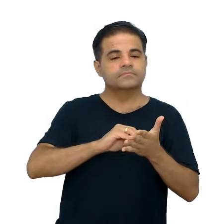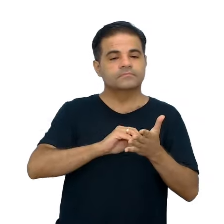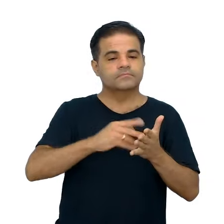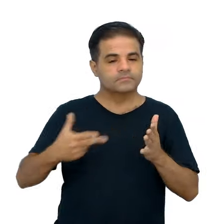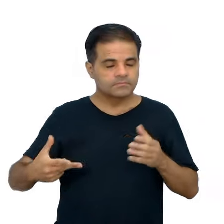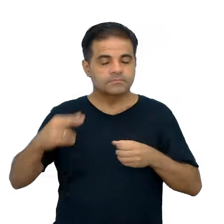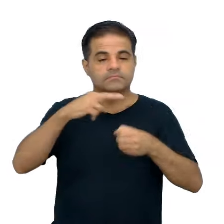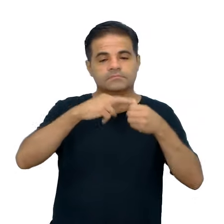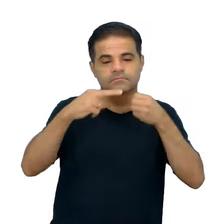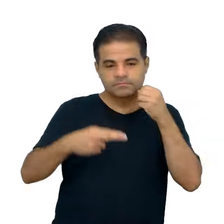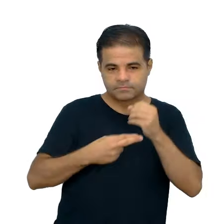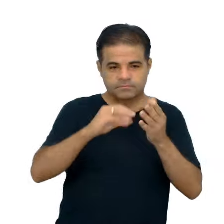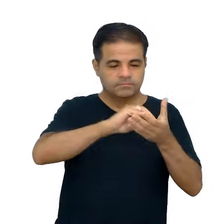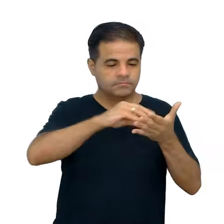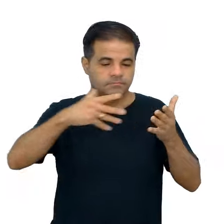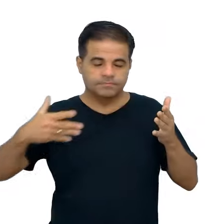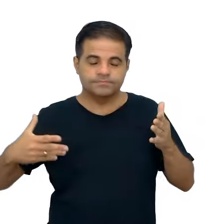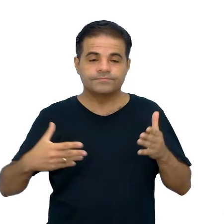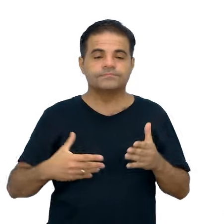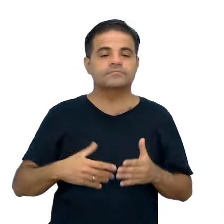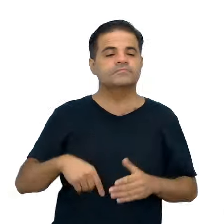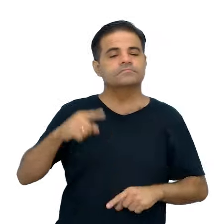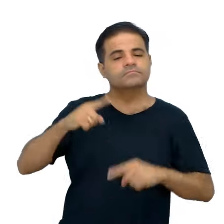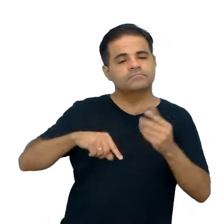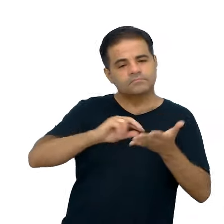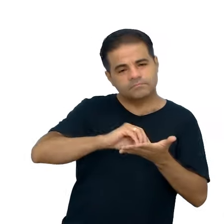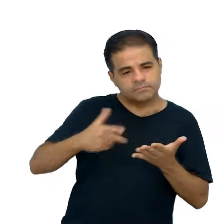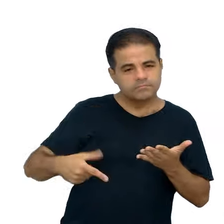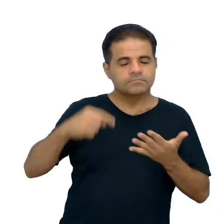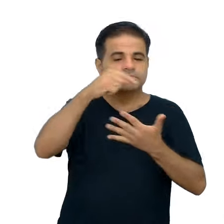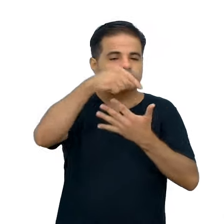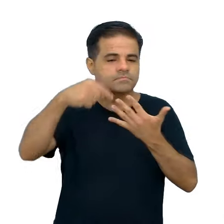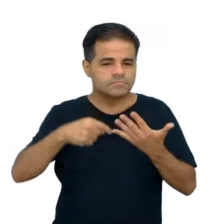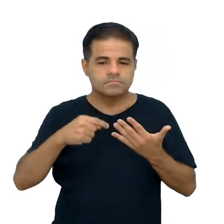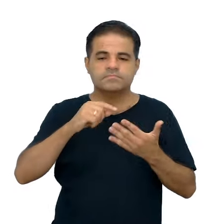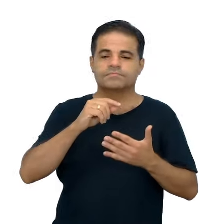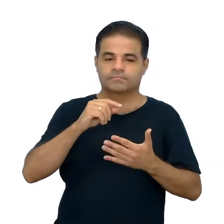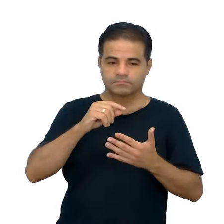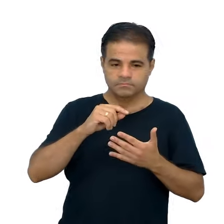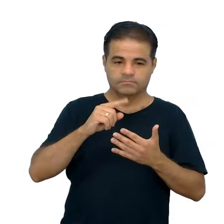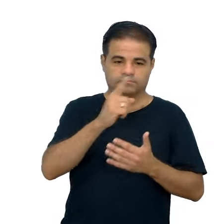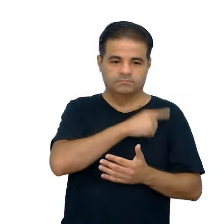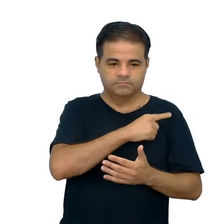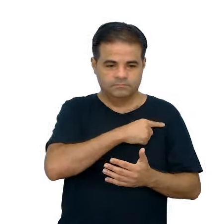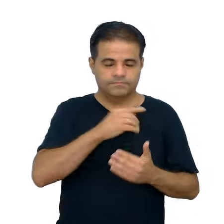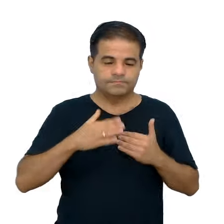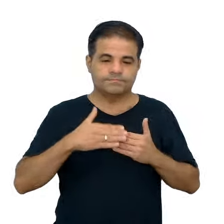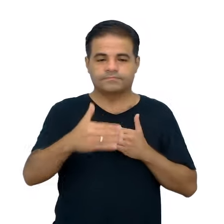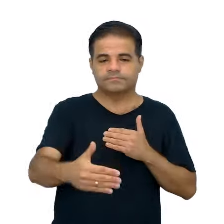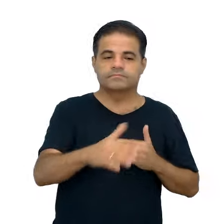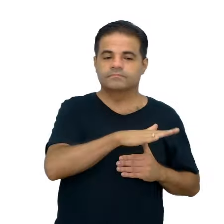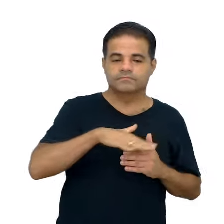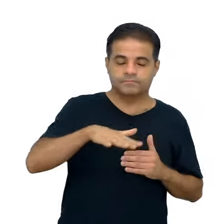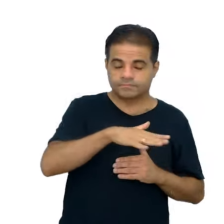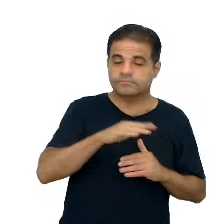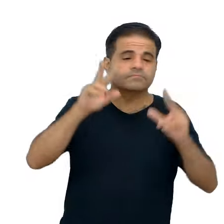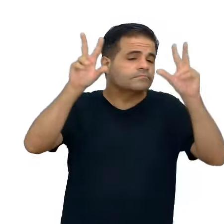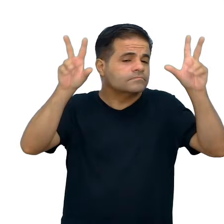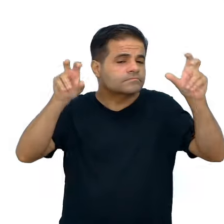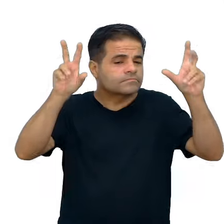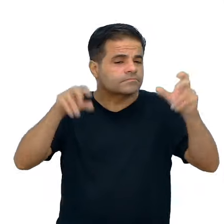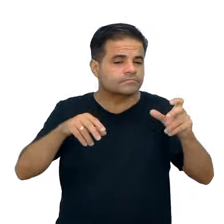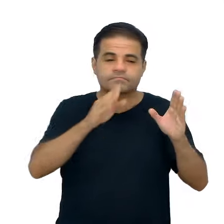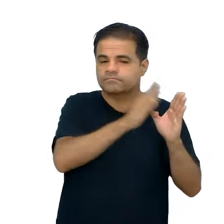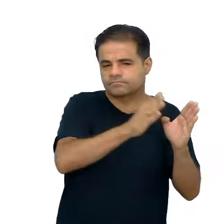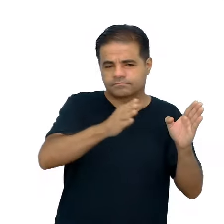aprofundamento, componente curricular língua portuguesa da primeira série do ensino médio e o tema é